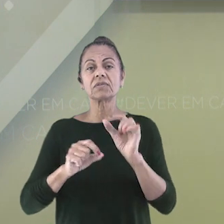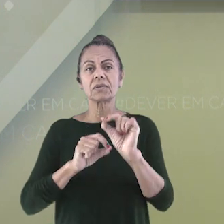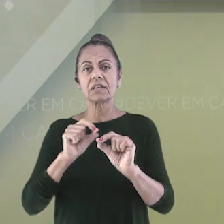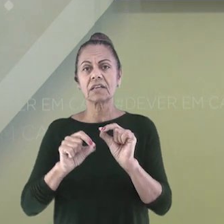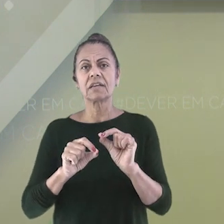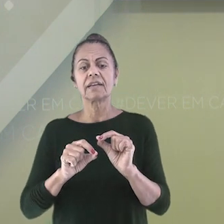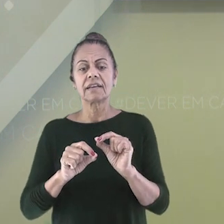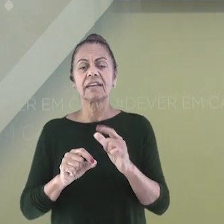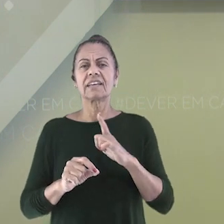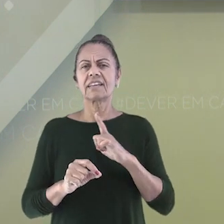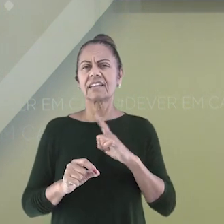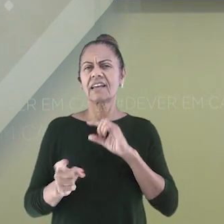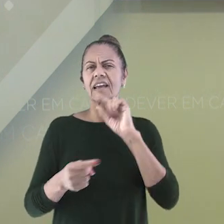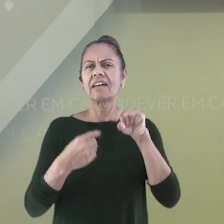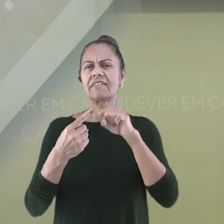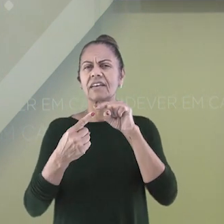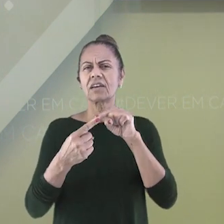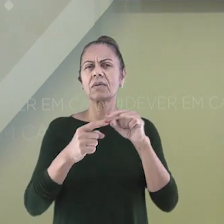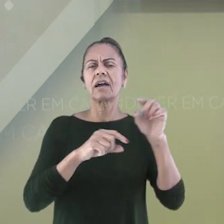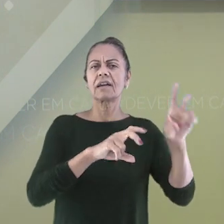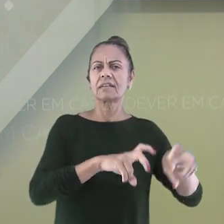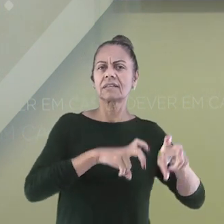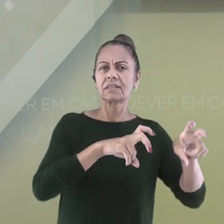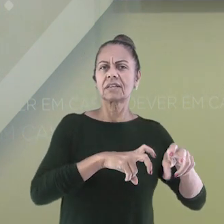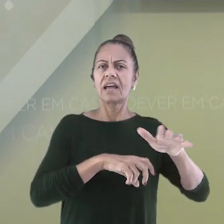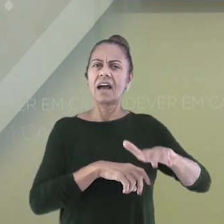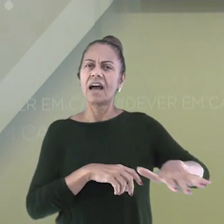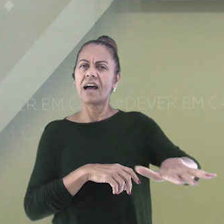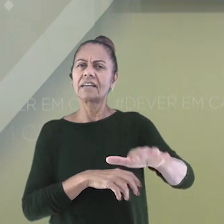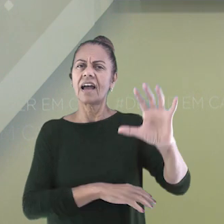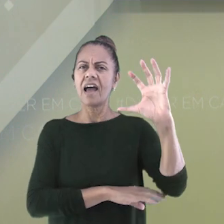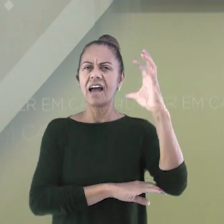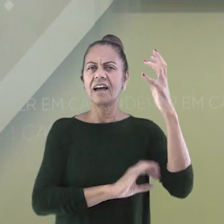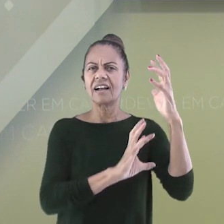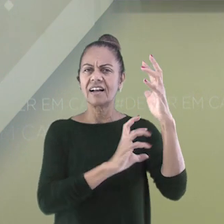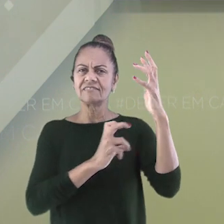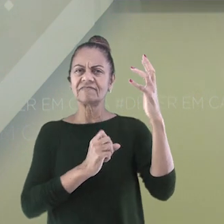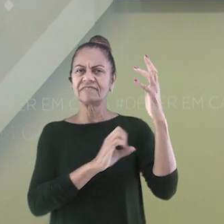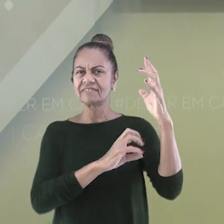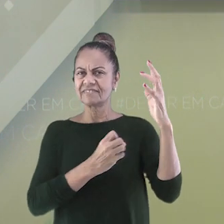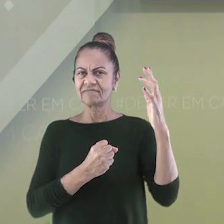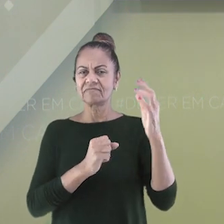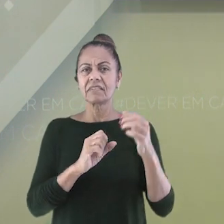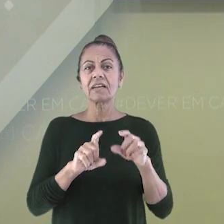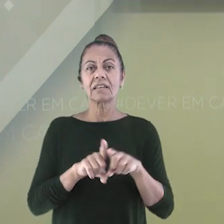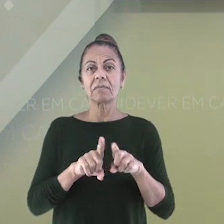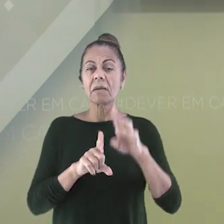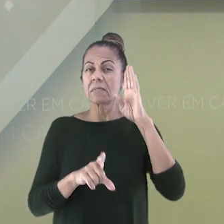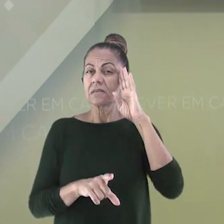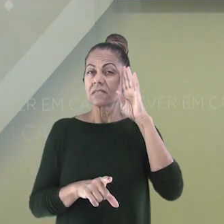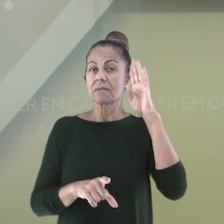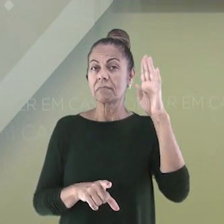Aquelas que têm a ver com agricultura, pecuária e extrativismo. É também a principal região produtora de